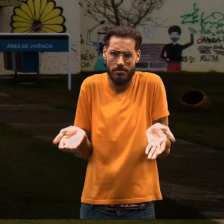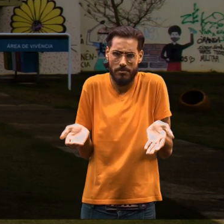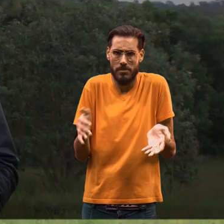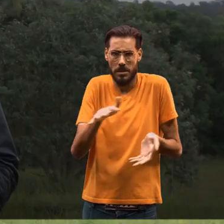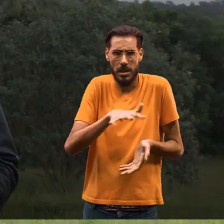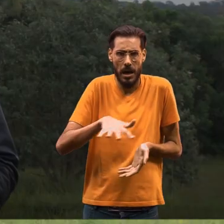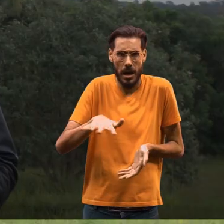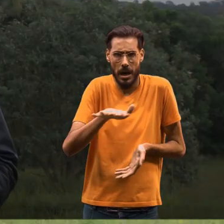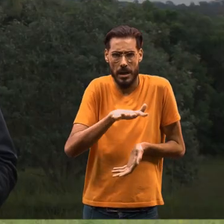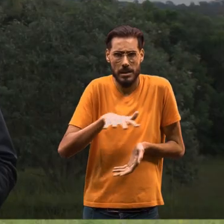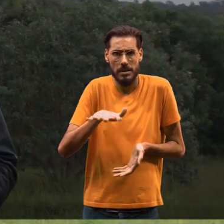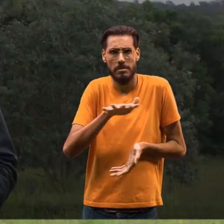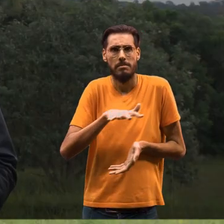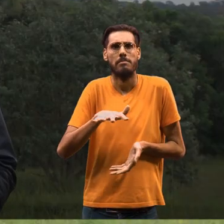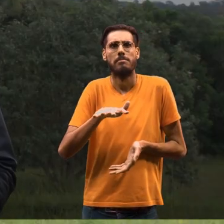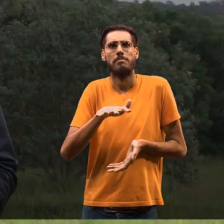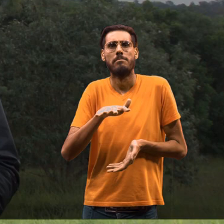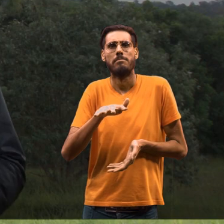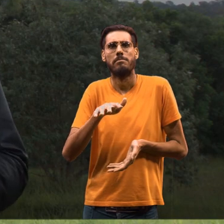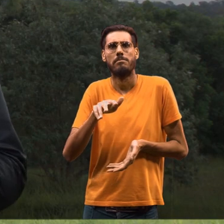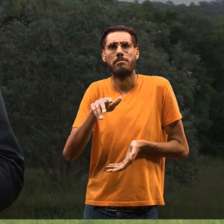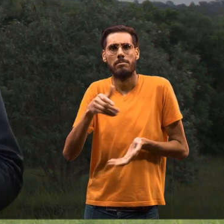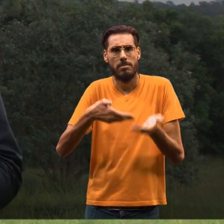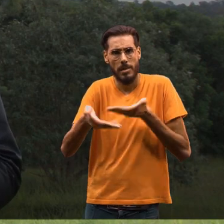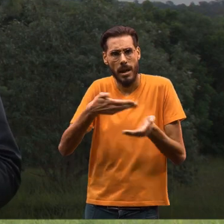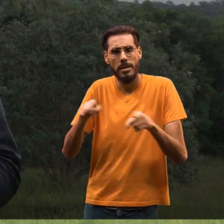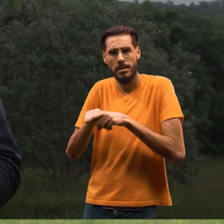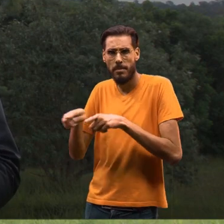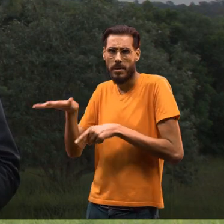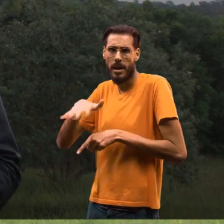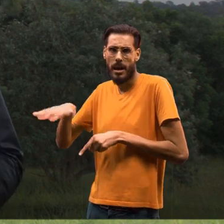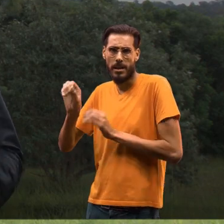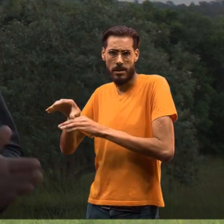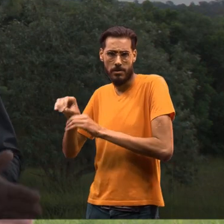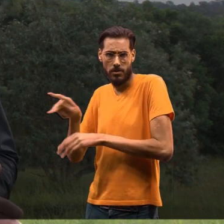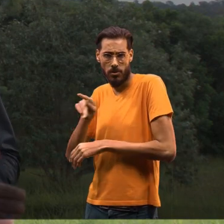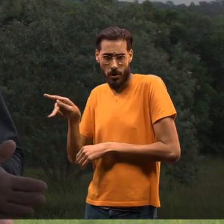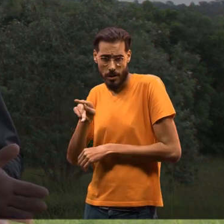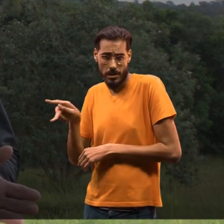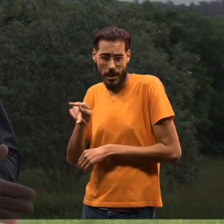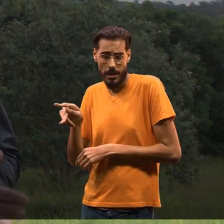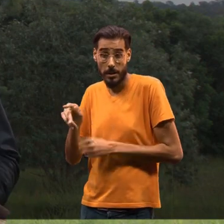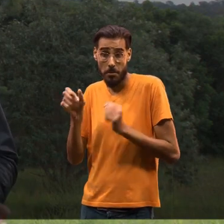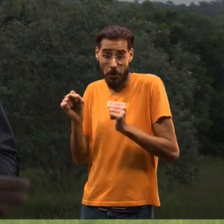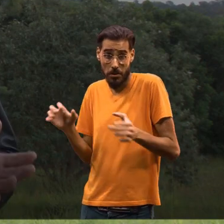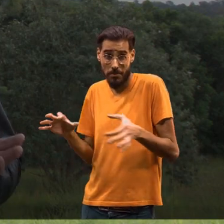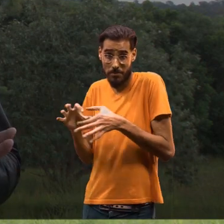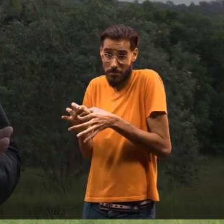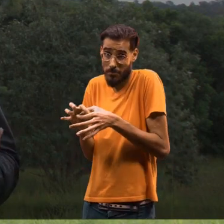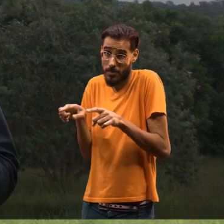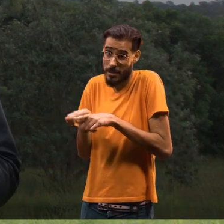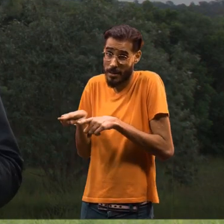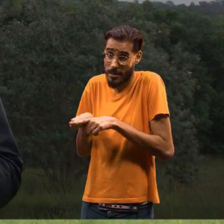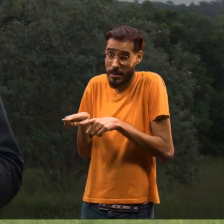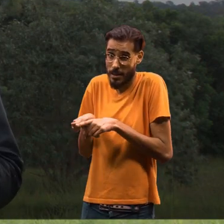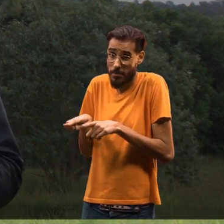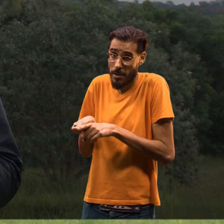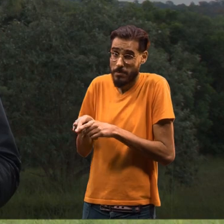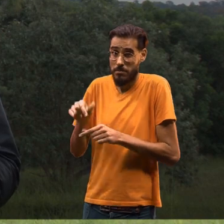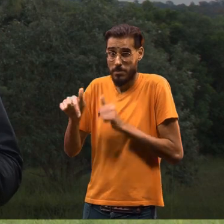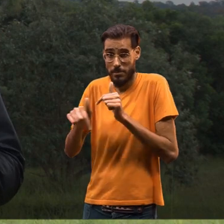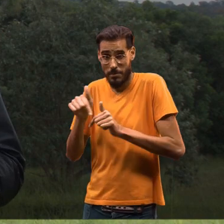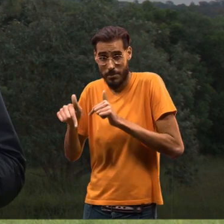tanto na área de docência em si, quanto numa área aplicada. Ou você pode, inclusive, conciliar essas duas